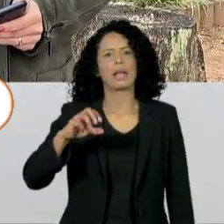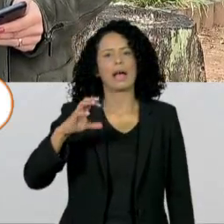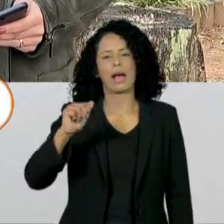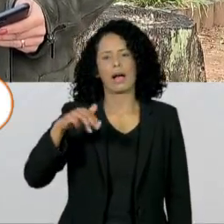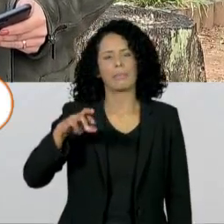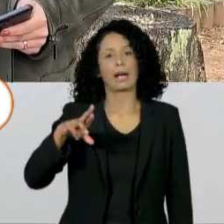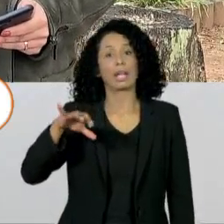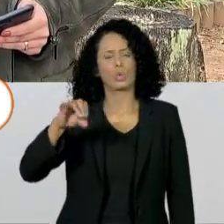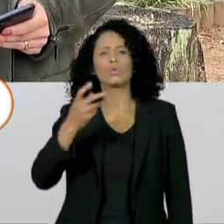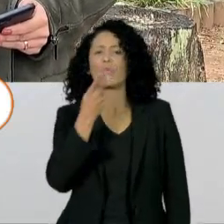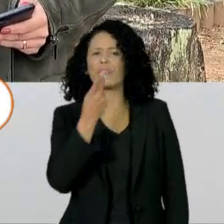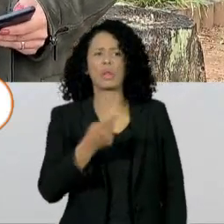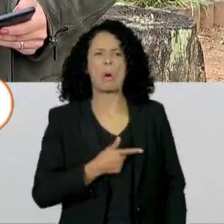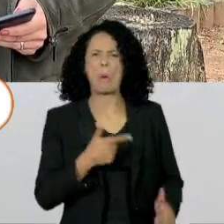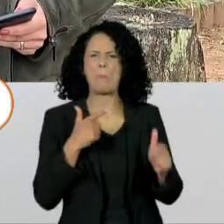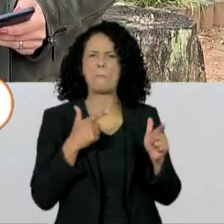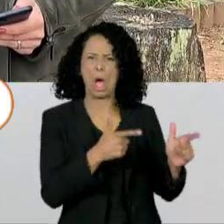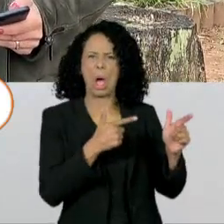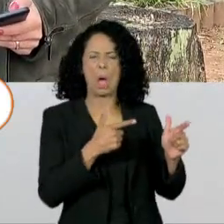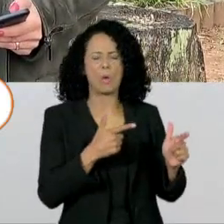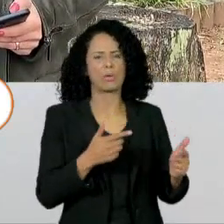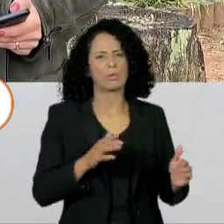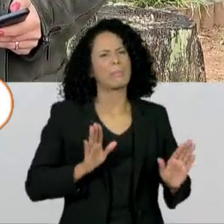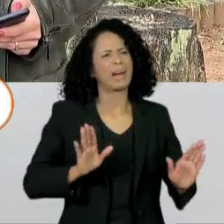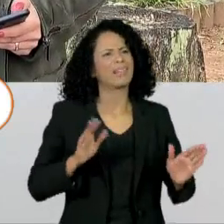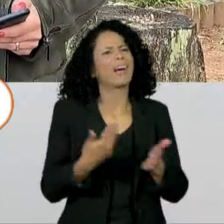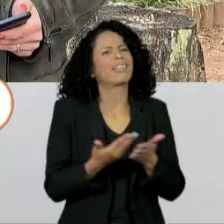confessou ter atirado. O que ele alega agora, hein?